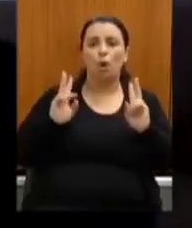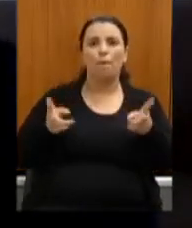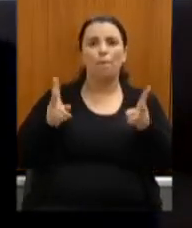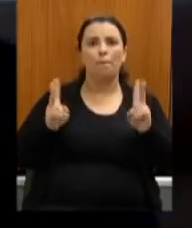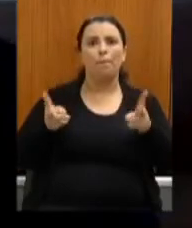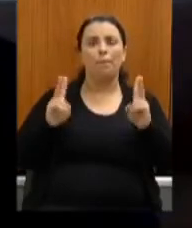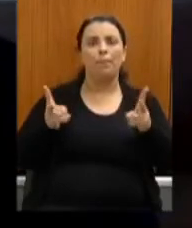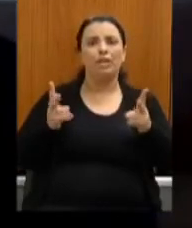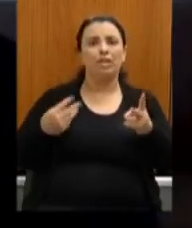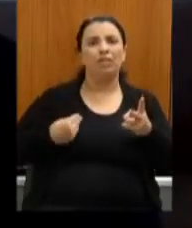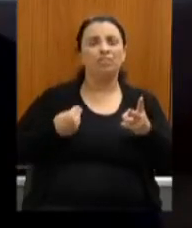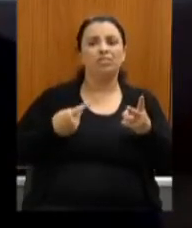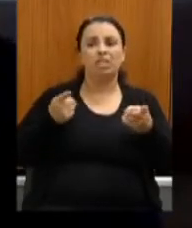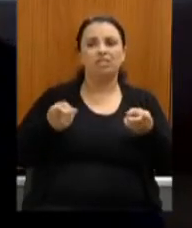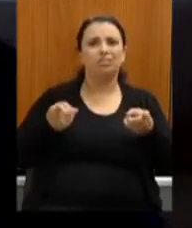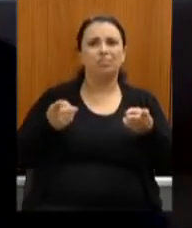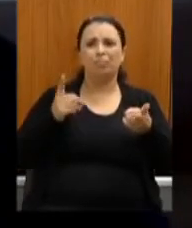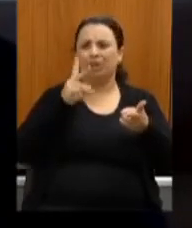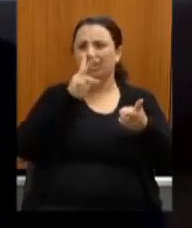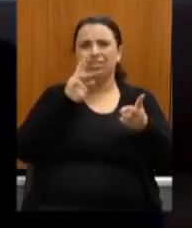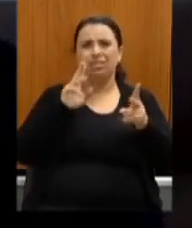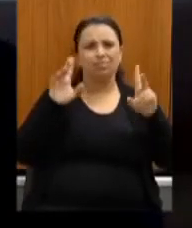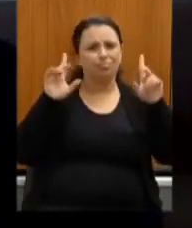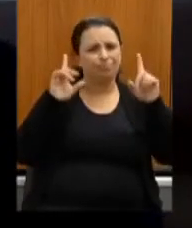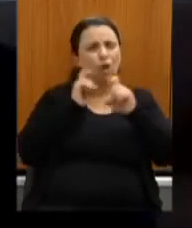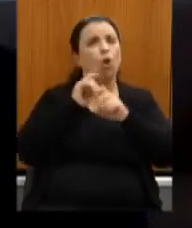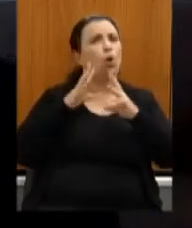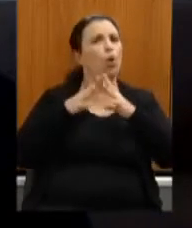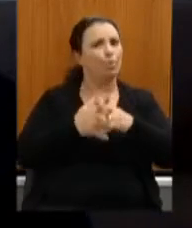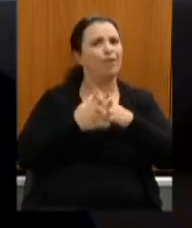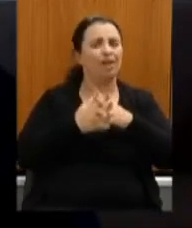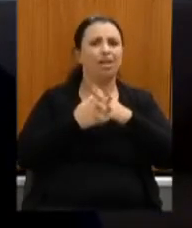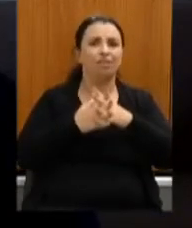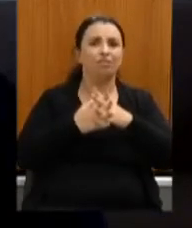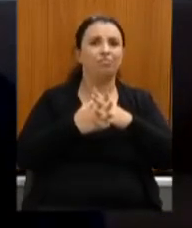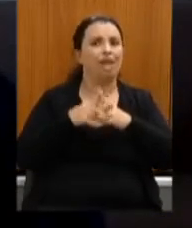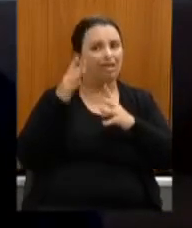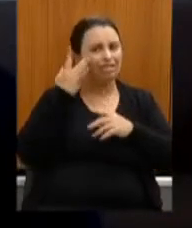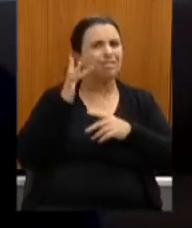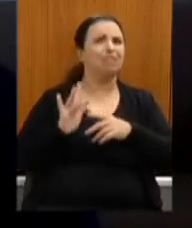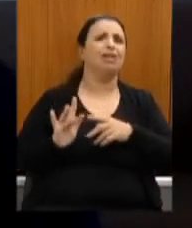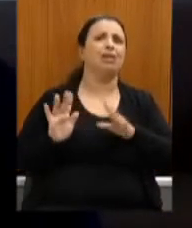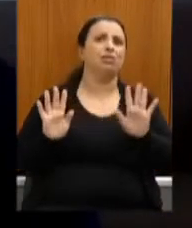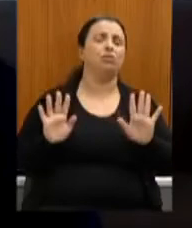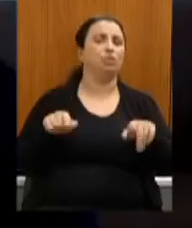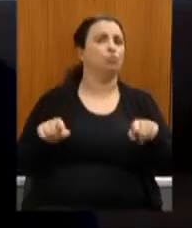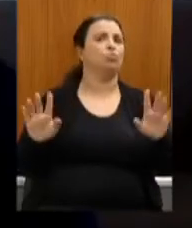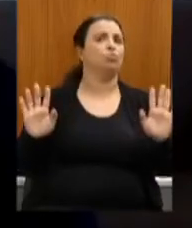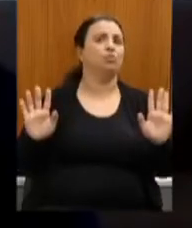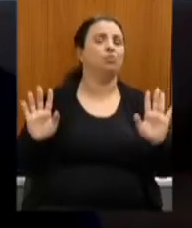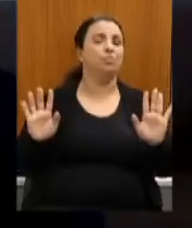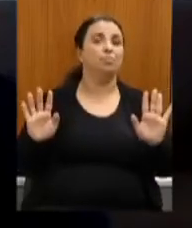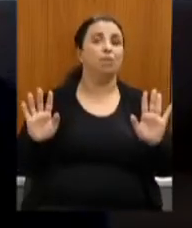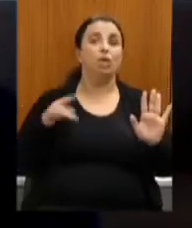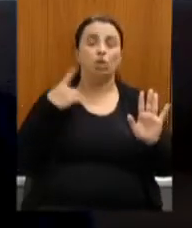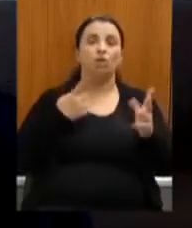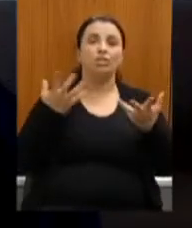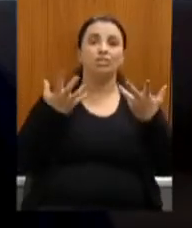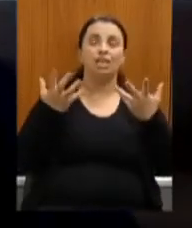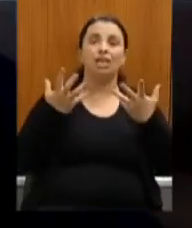então secretário eu quero dizer que me parece estranho é isso se nós queremos